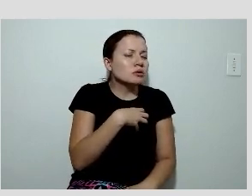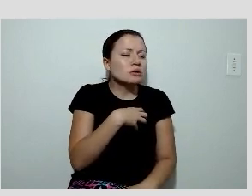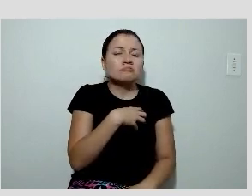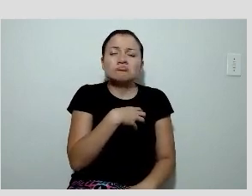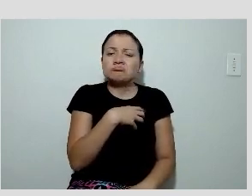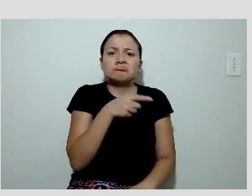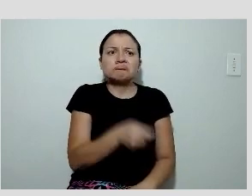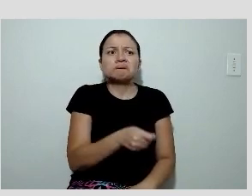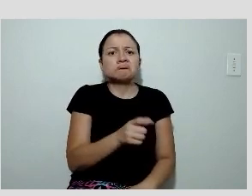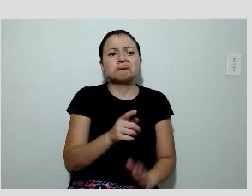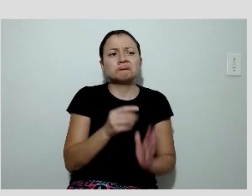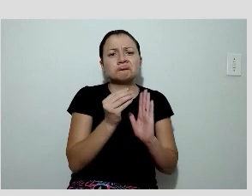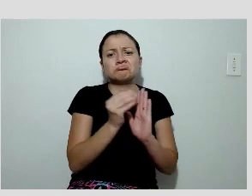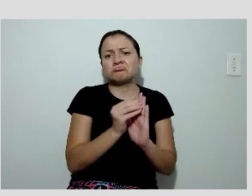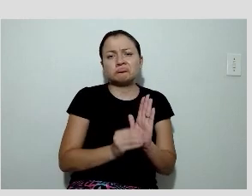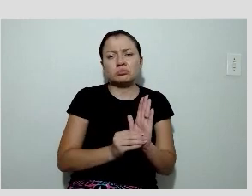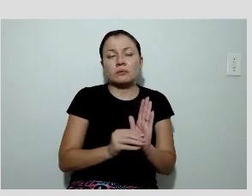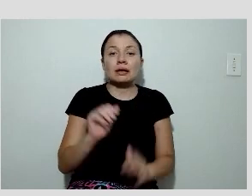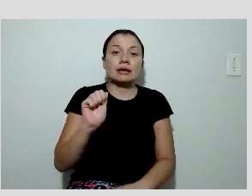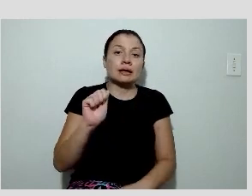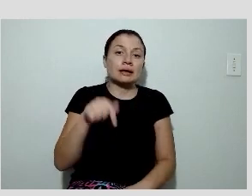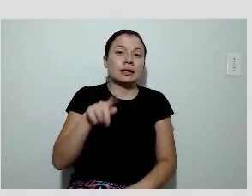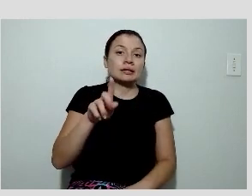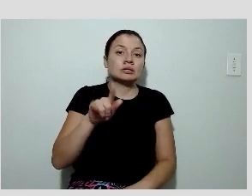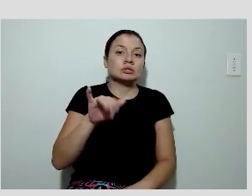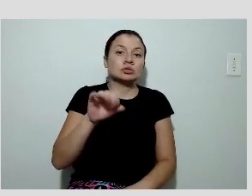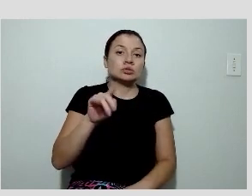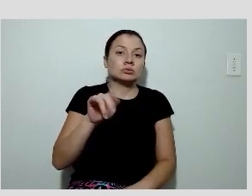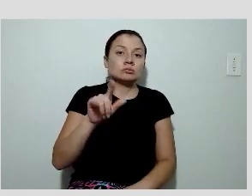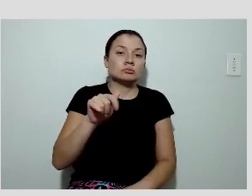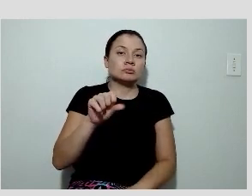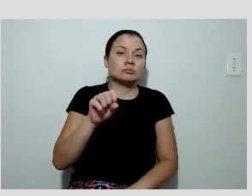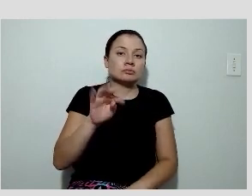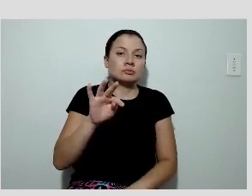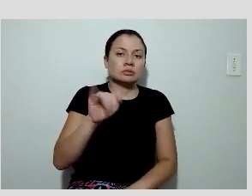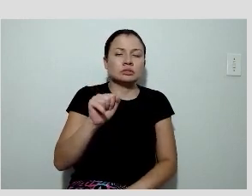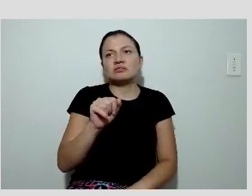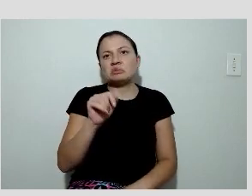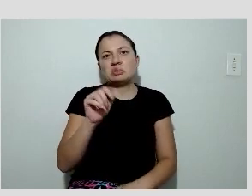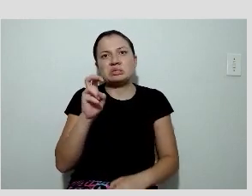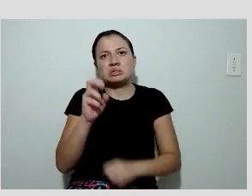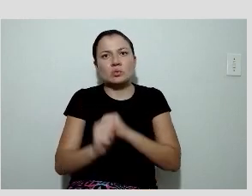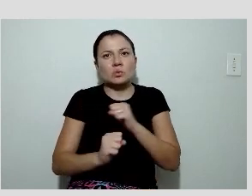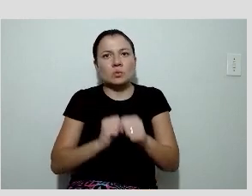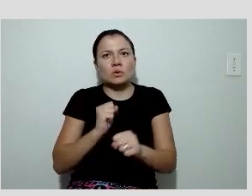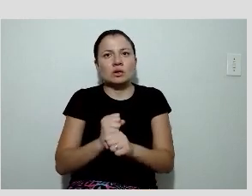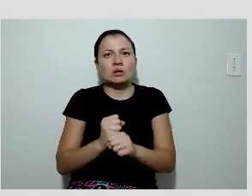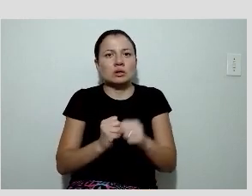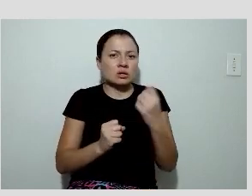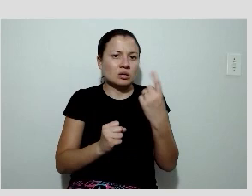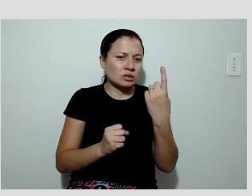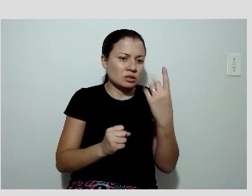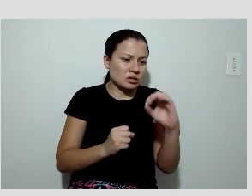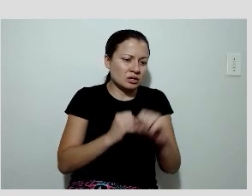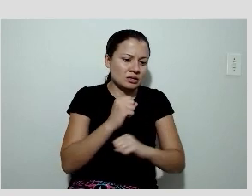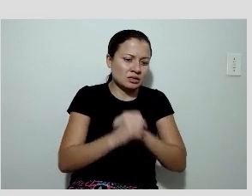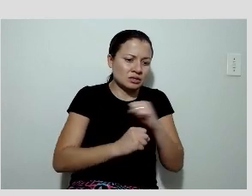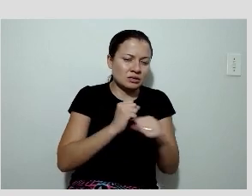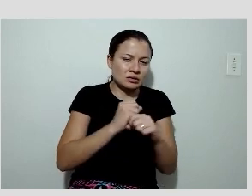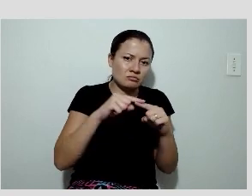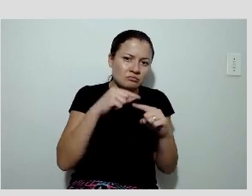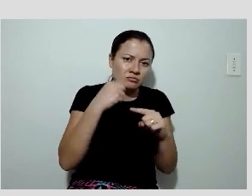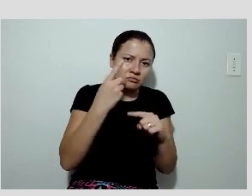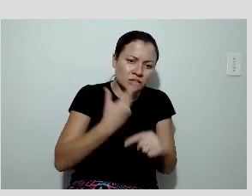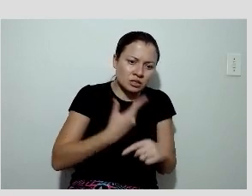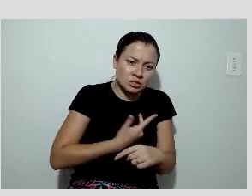em tese, uma geoplastia poderia durar 5 anos uma avaliação fanal e 10 anos uma avaliação pós-cirúrgica, mas